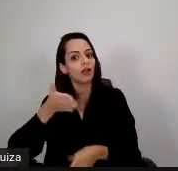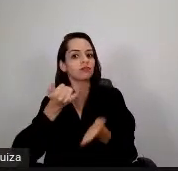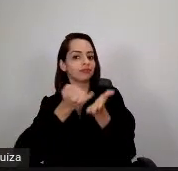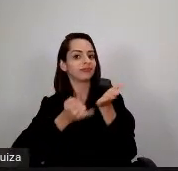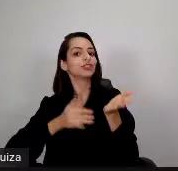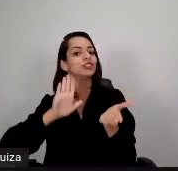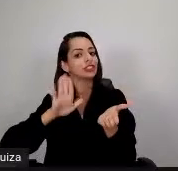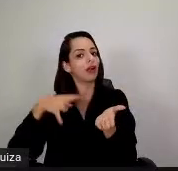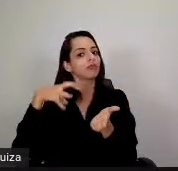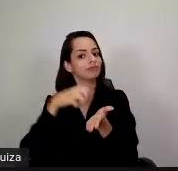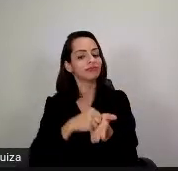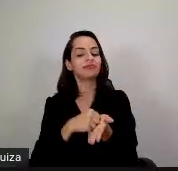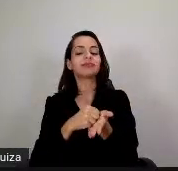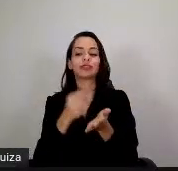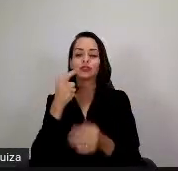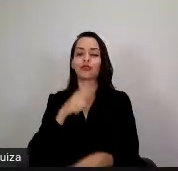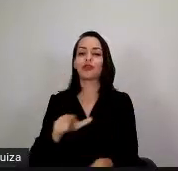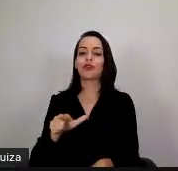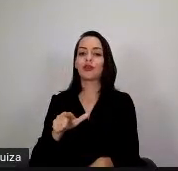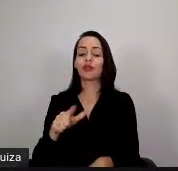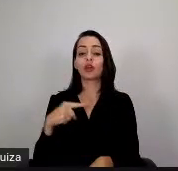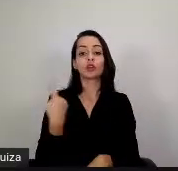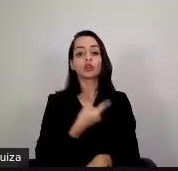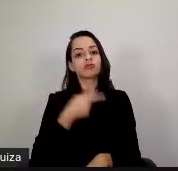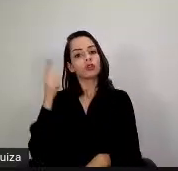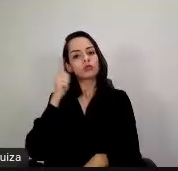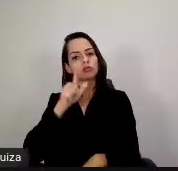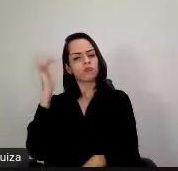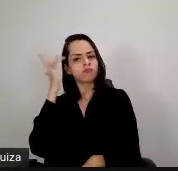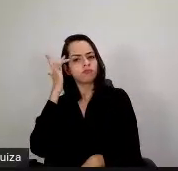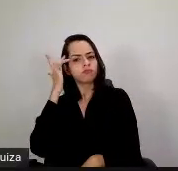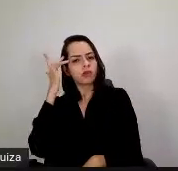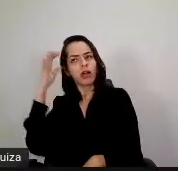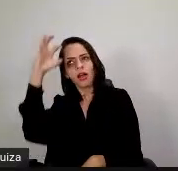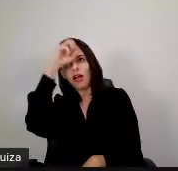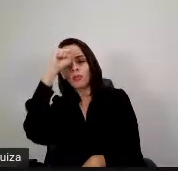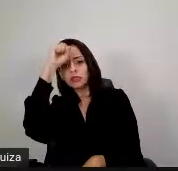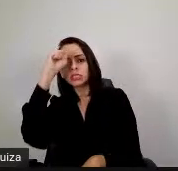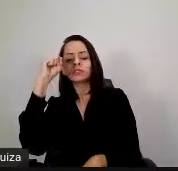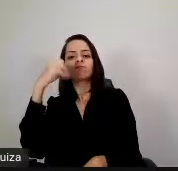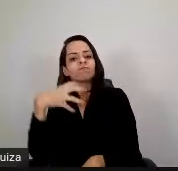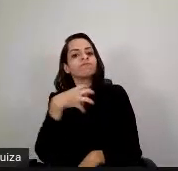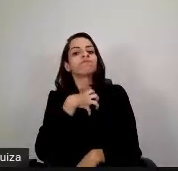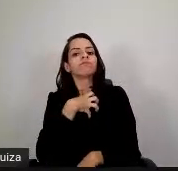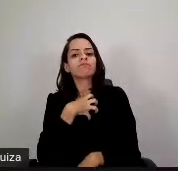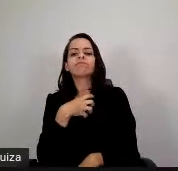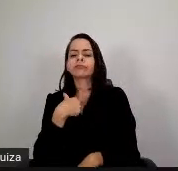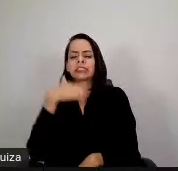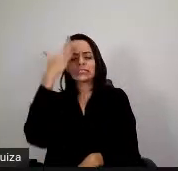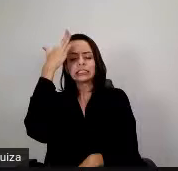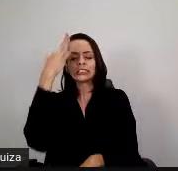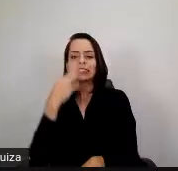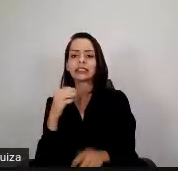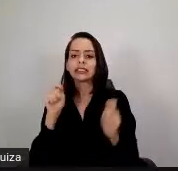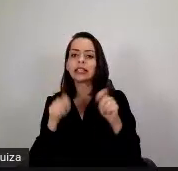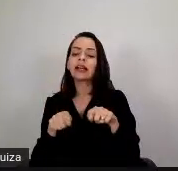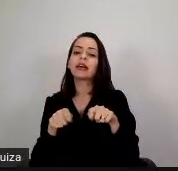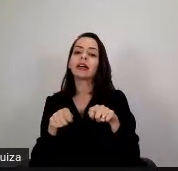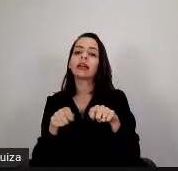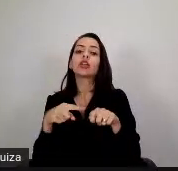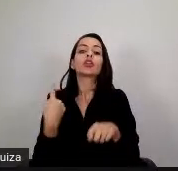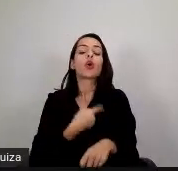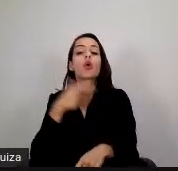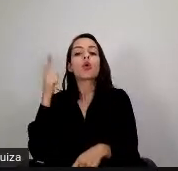nós tenhamos aprendizagens significativas, e certamente serão, para que nós consigamos levar educação de qualidade